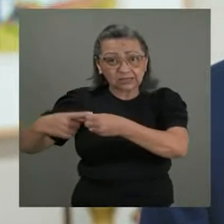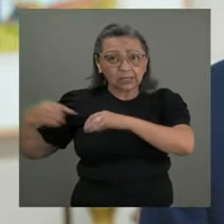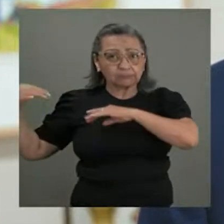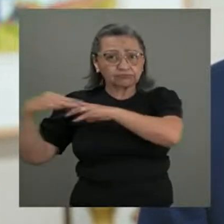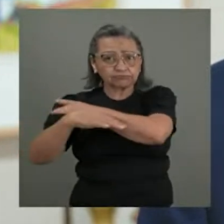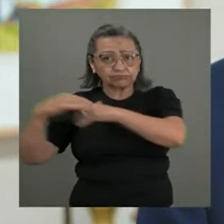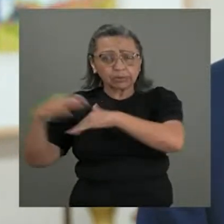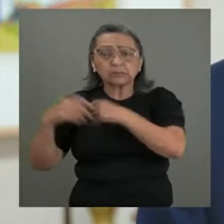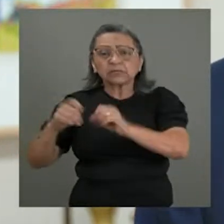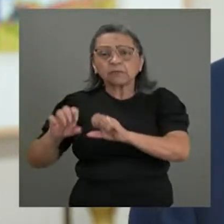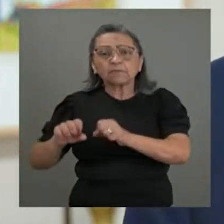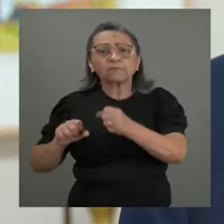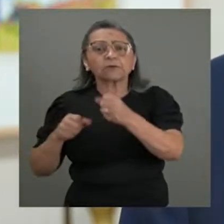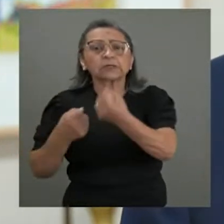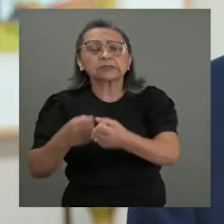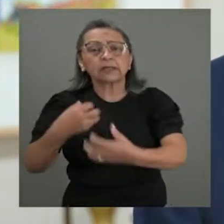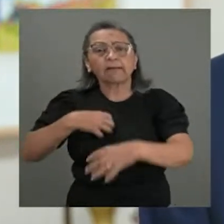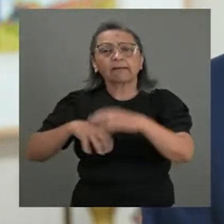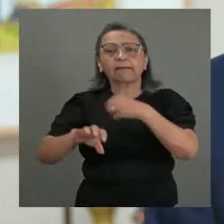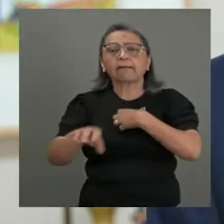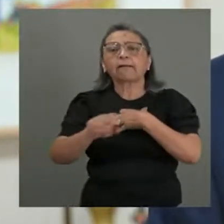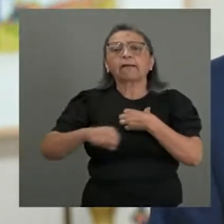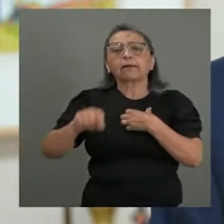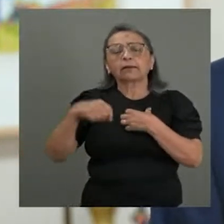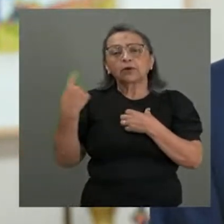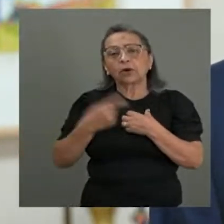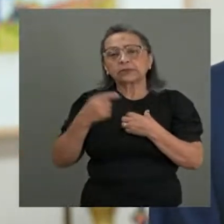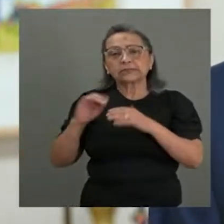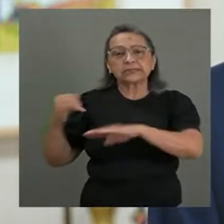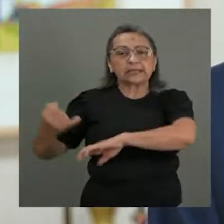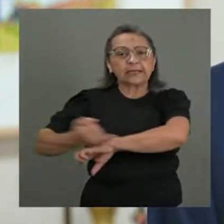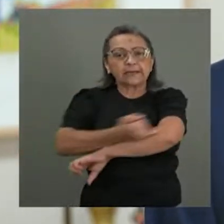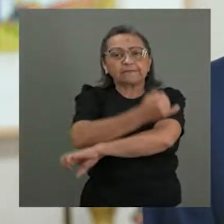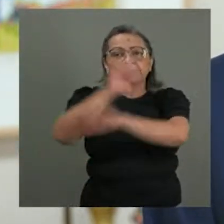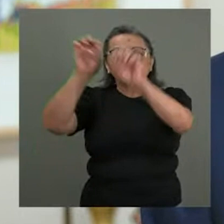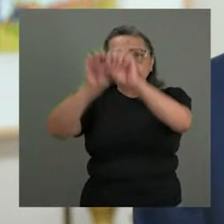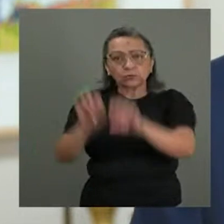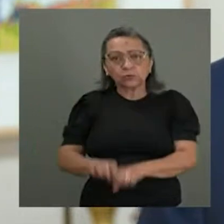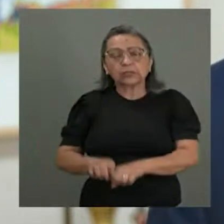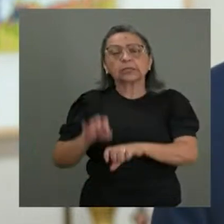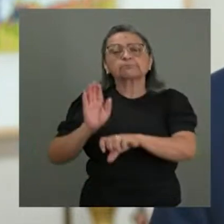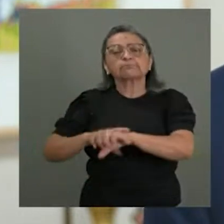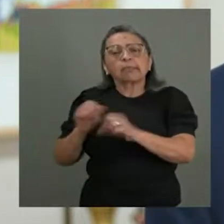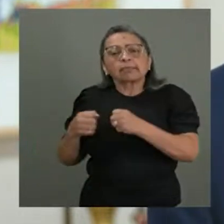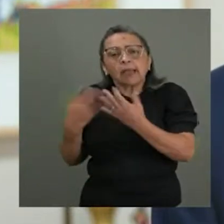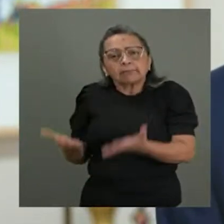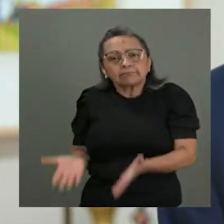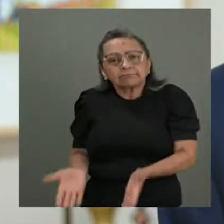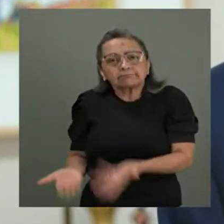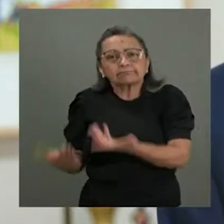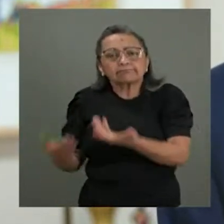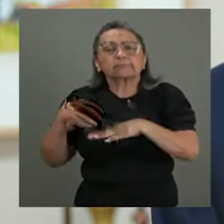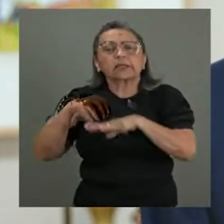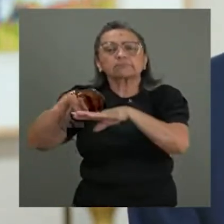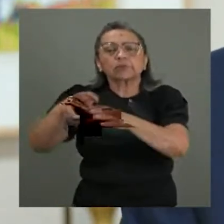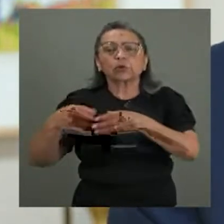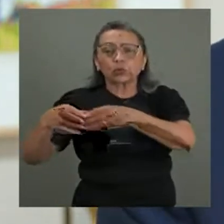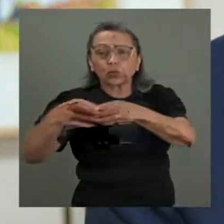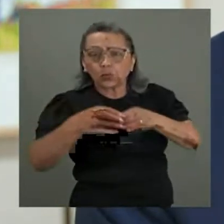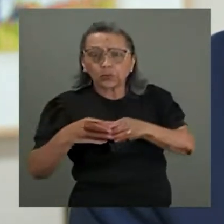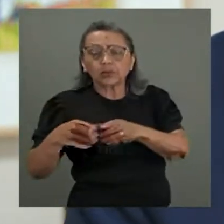fortalecer a resiliência de nossas infraestruturas, estimular a mobilidade coletiva,